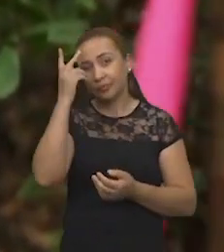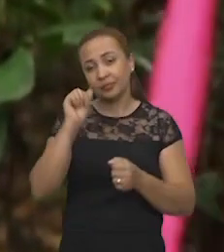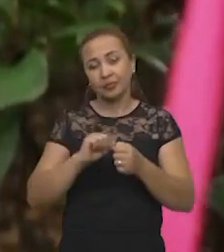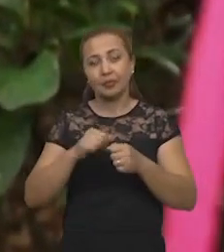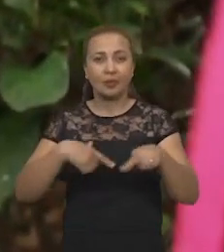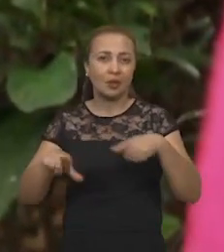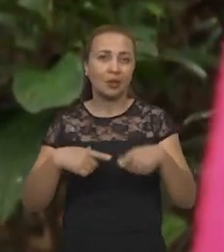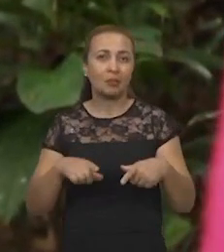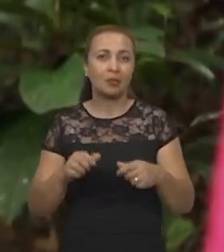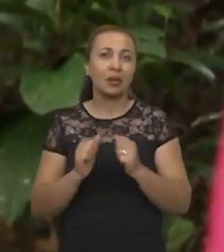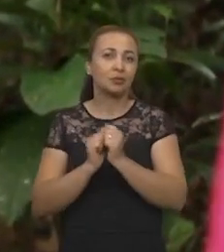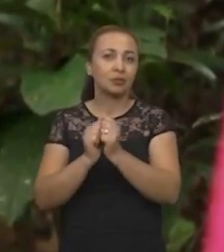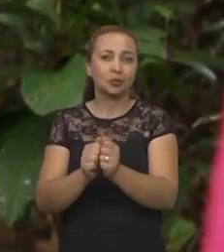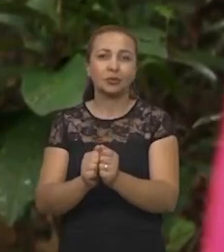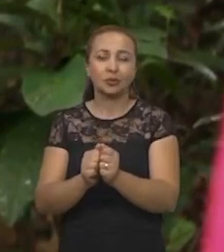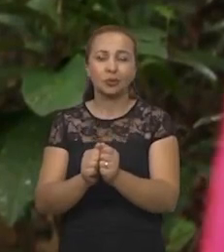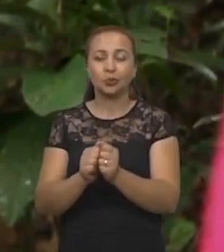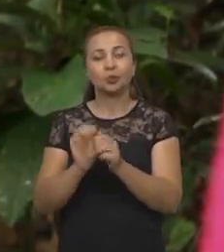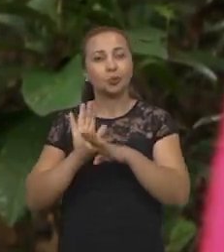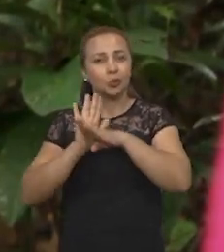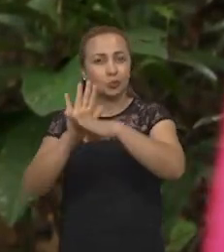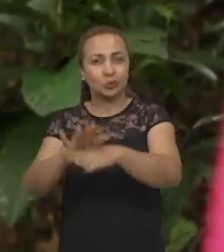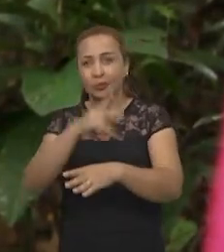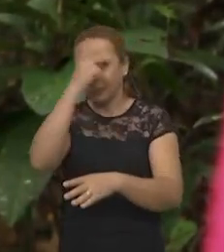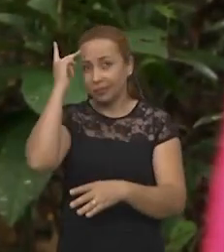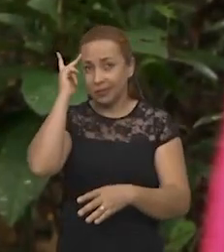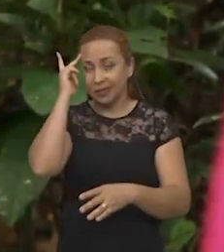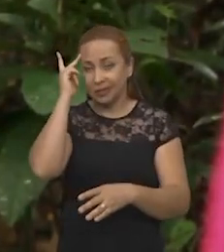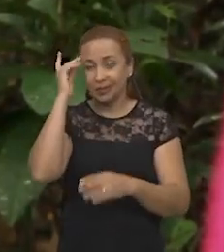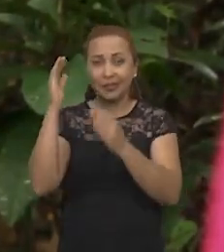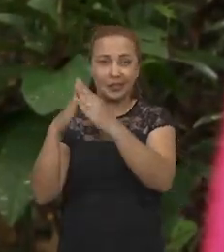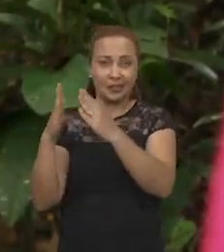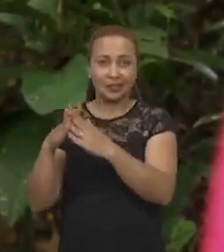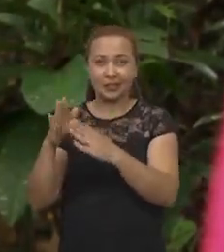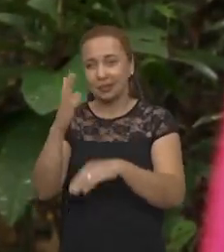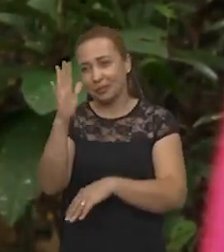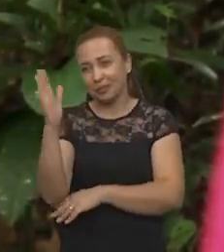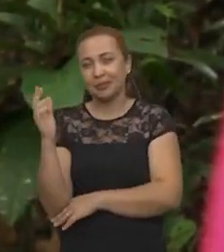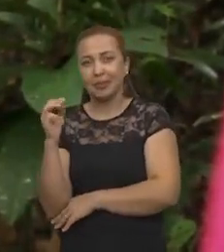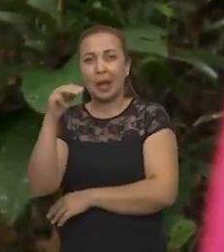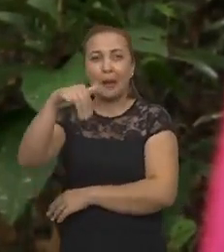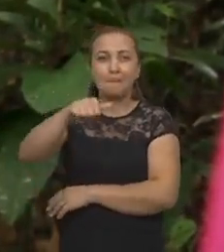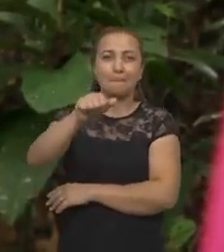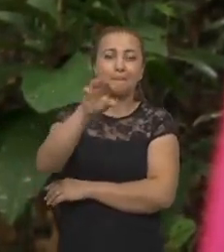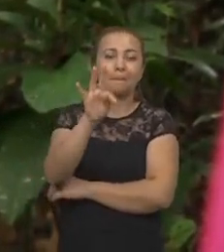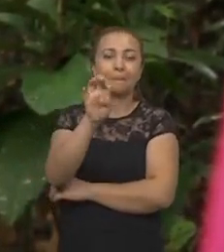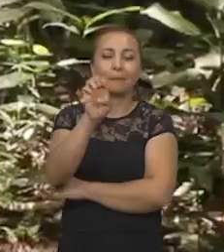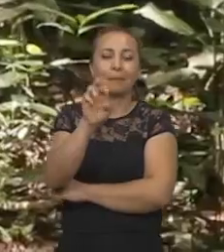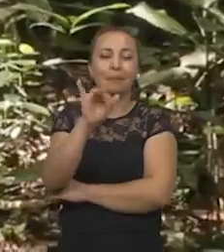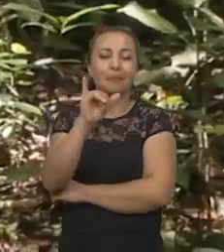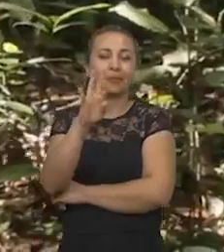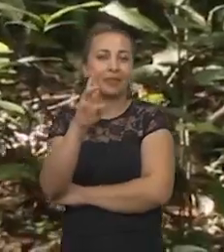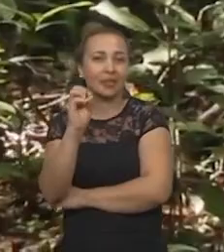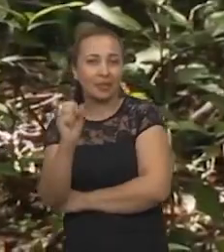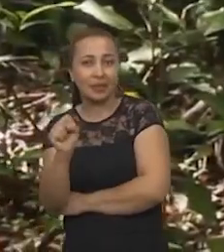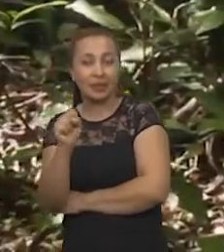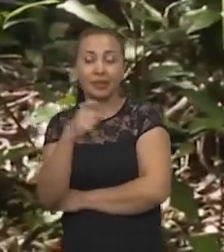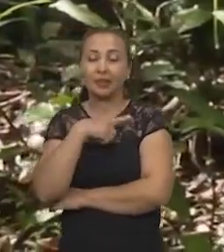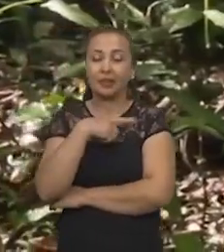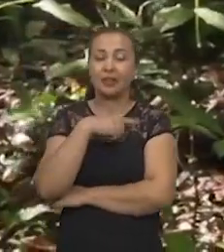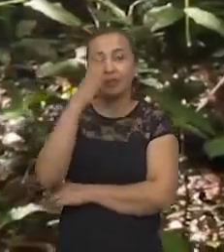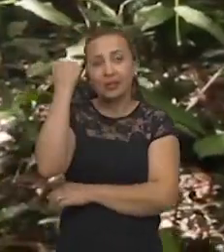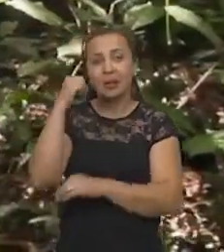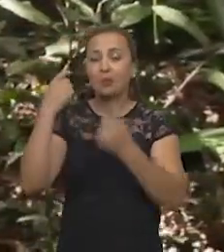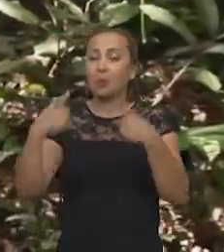colaboração dos mateiros da região, principalmente na localização dessas populações, dessas espécies